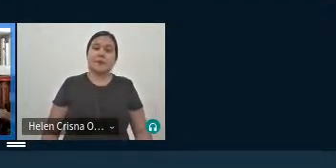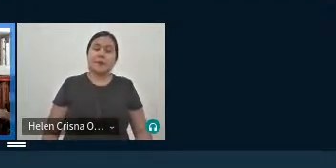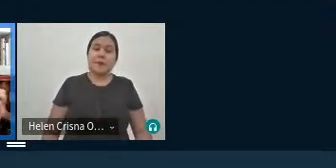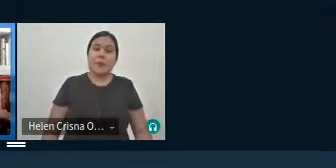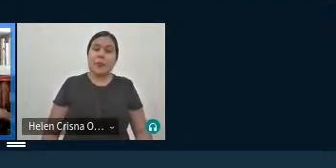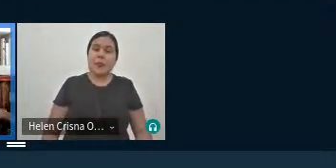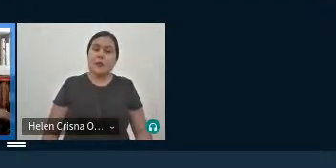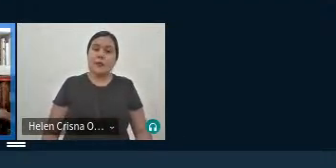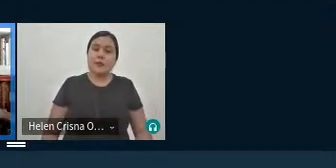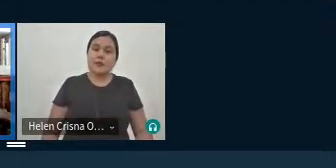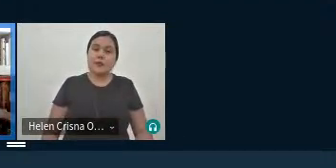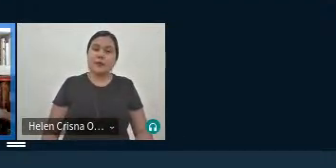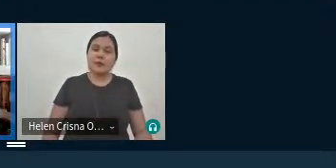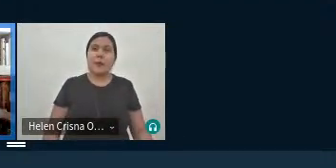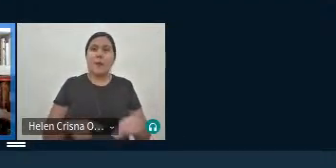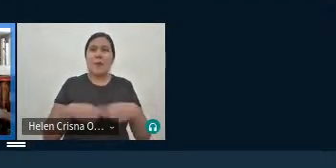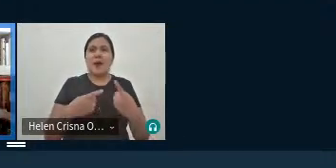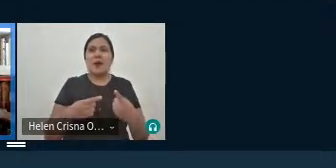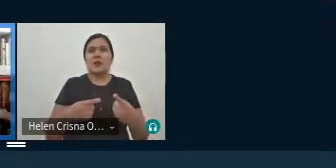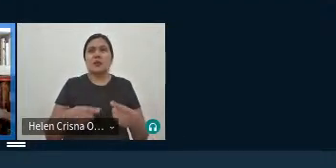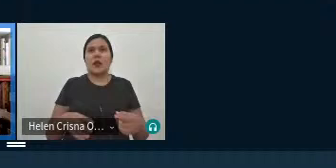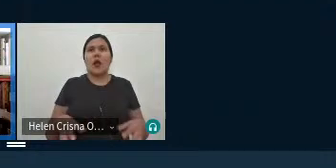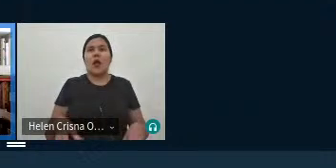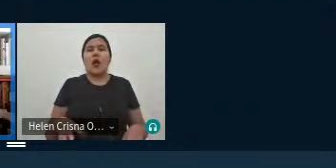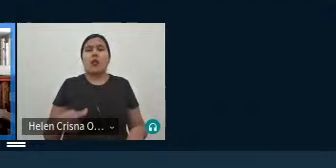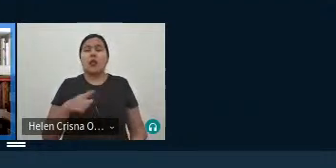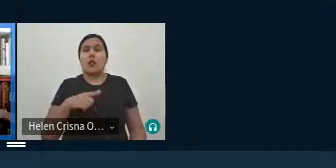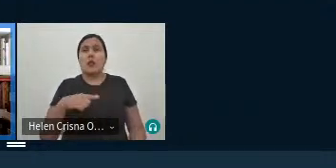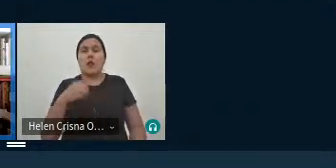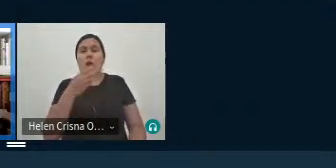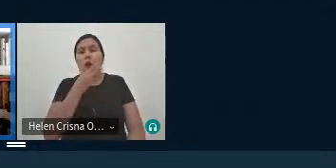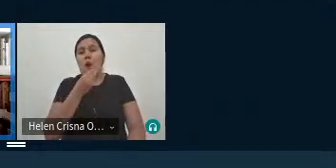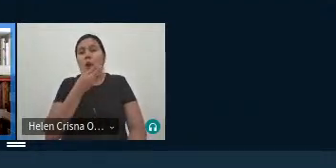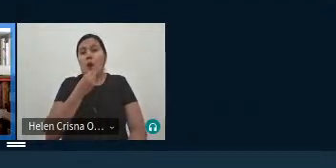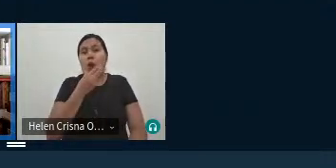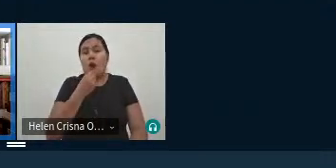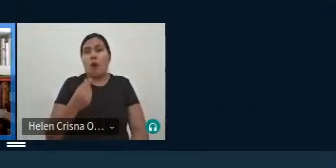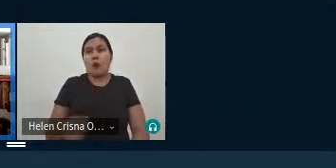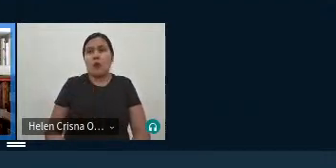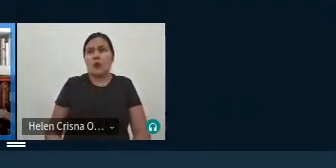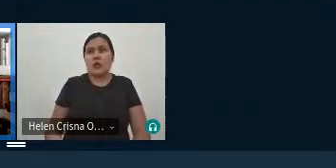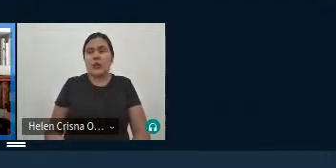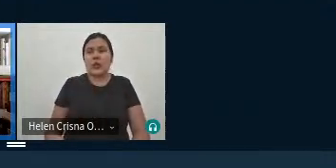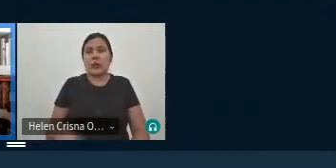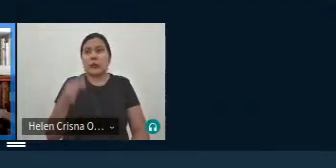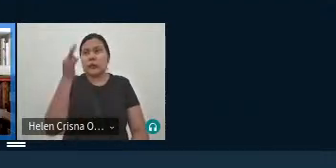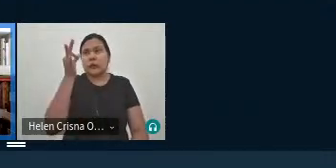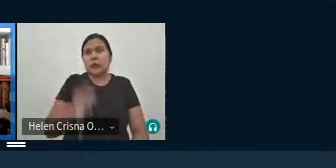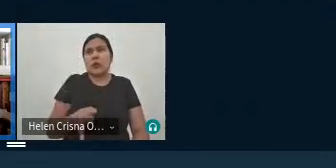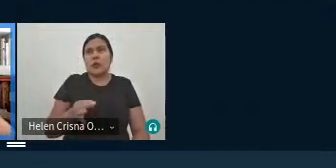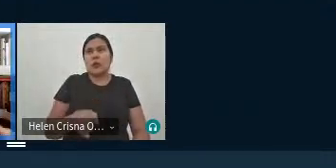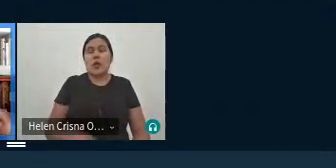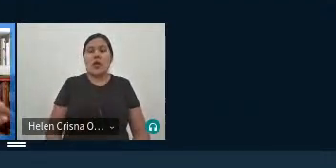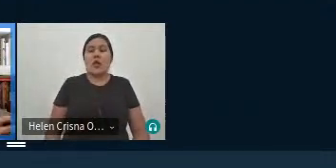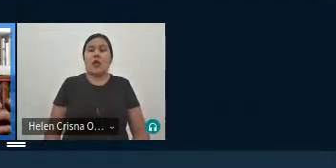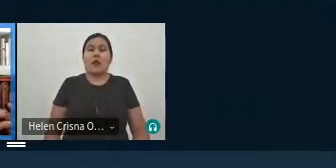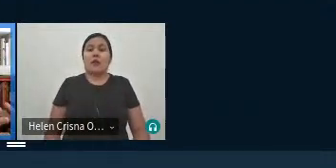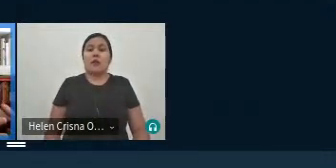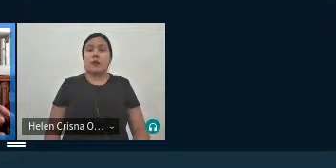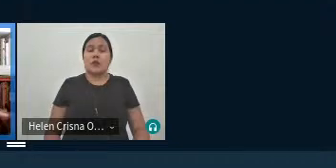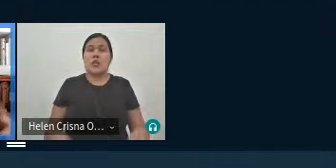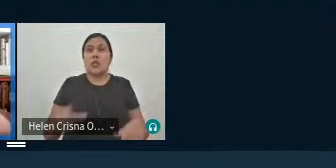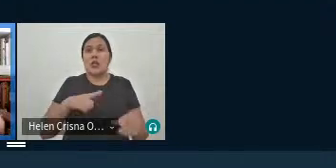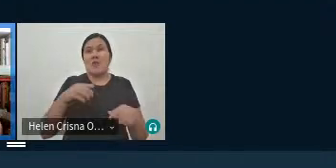né mas uma boa parte né dos homens tem essa a convicção de que eles possuem mais